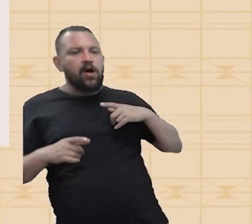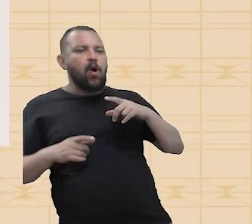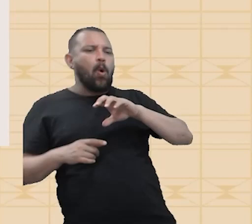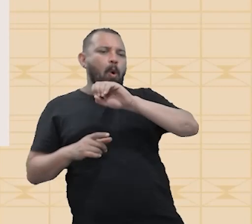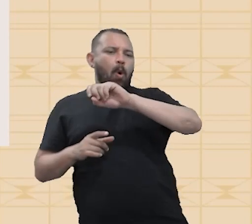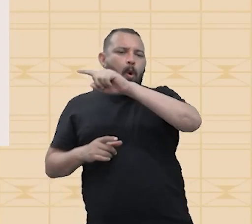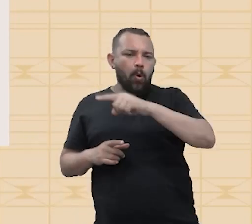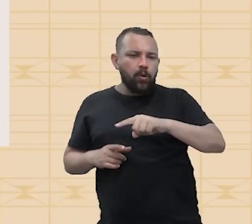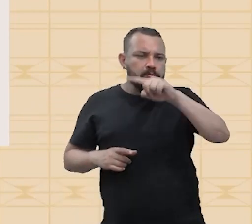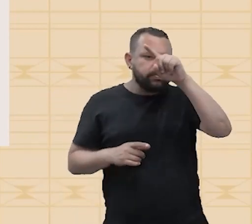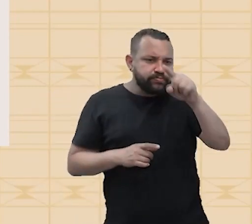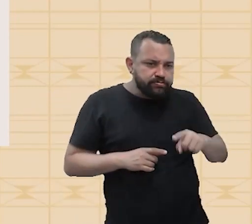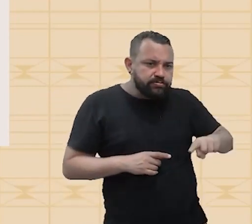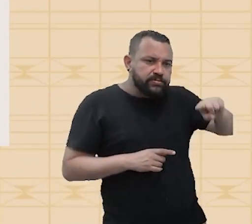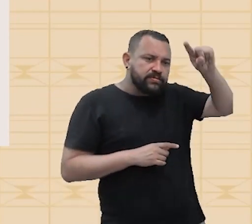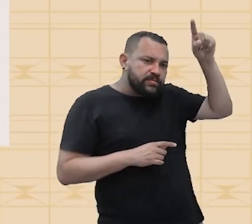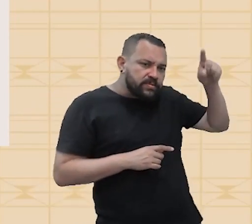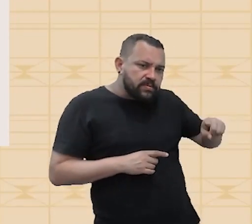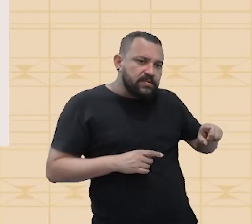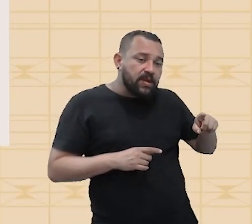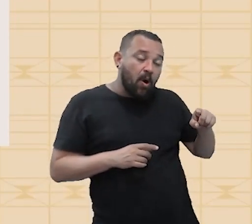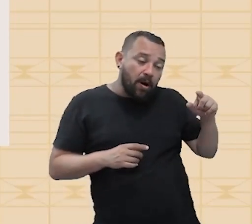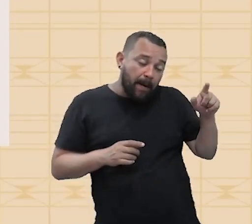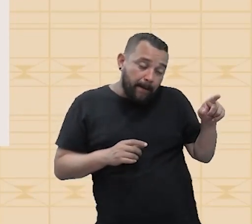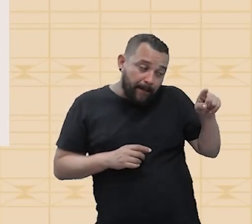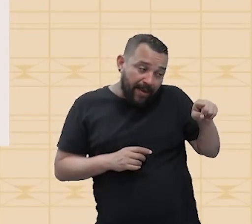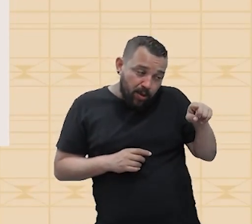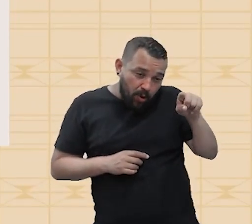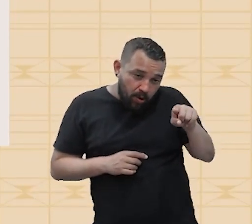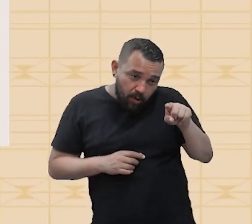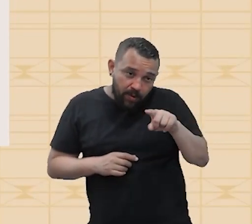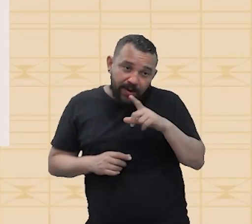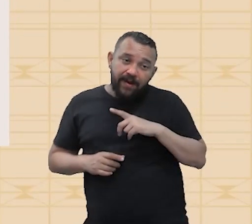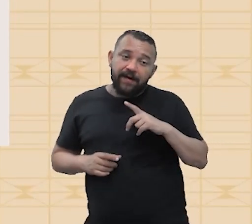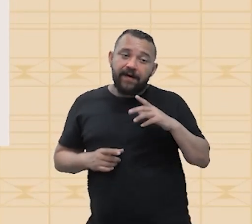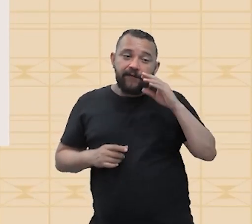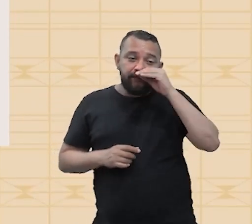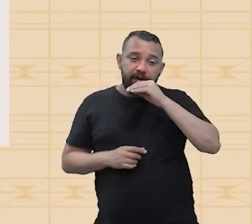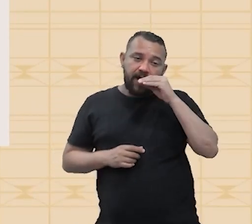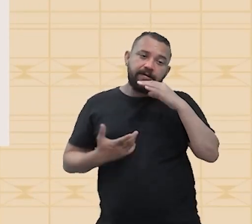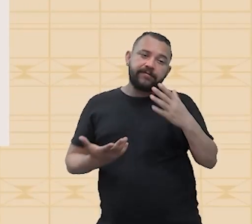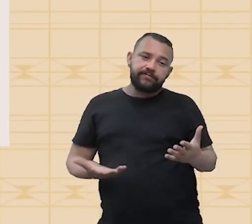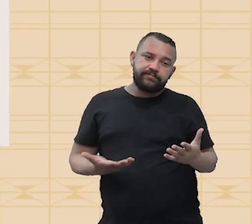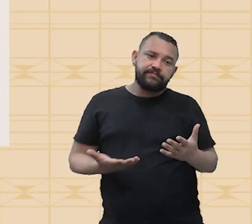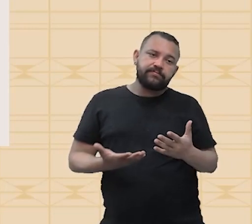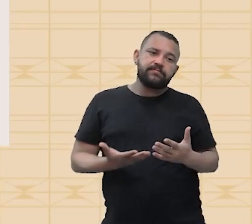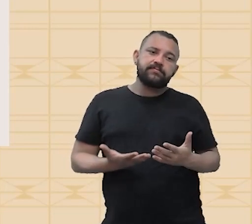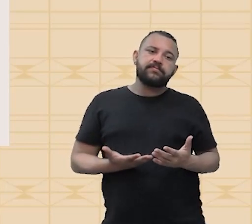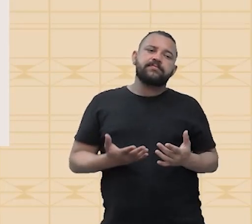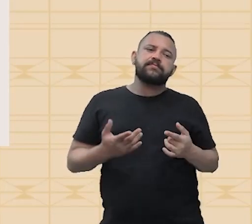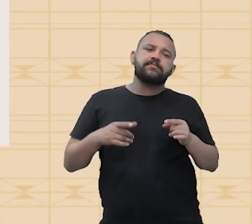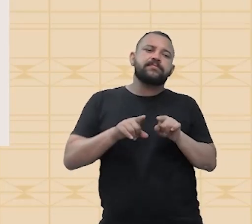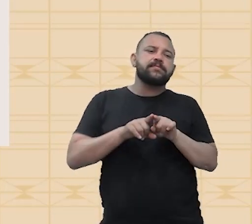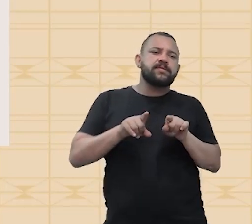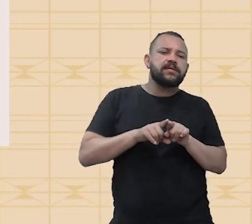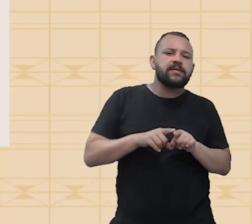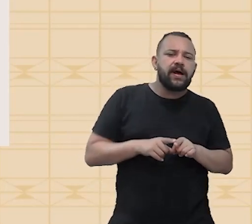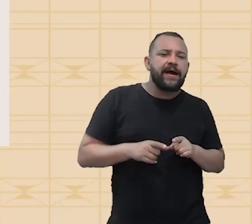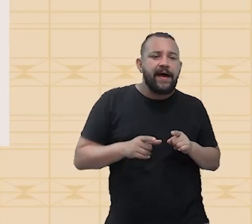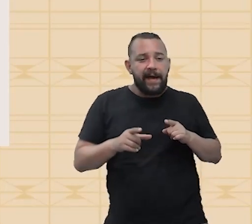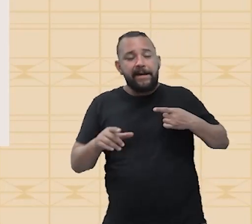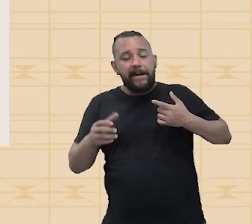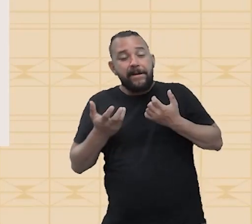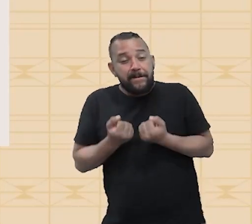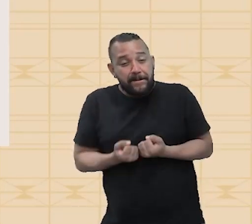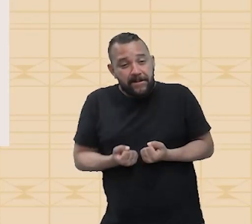agudas, são ondas altas. Ondas de baixa frequência são ondas fracas, ondas baixas. E a intensidade, por